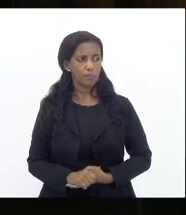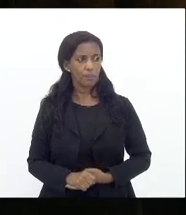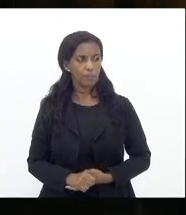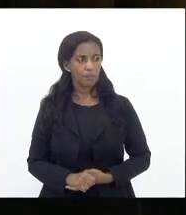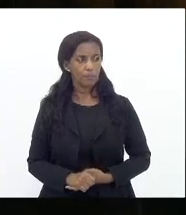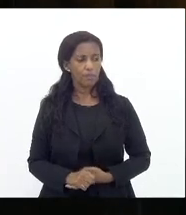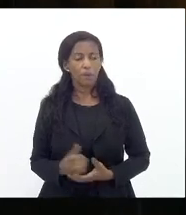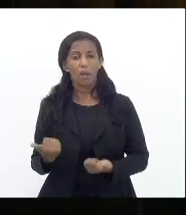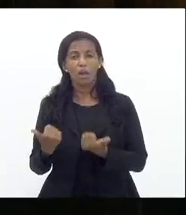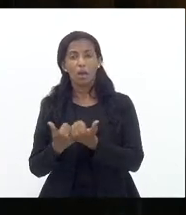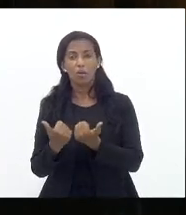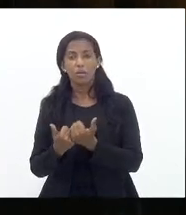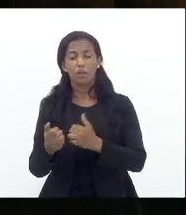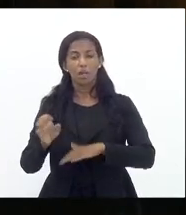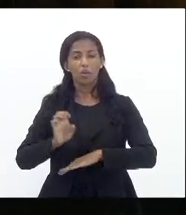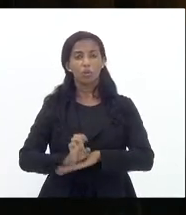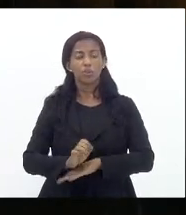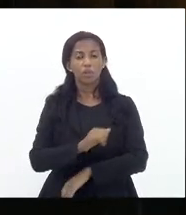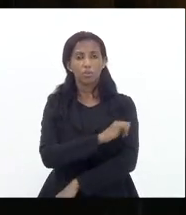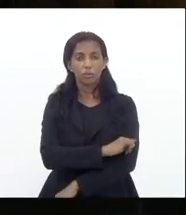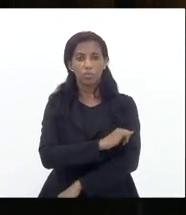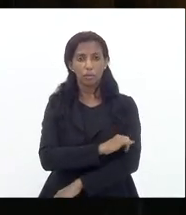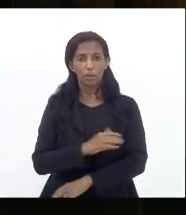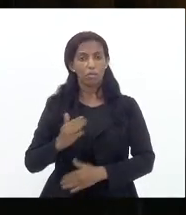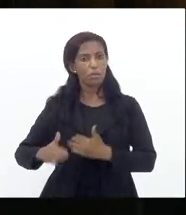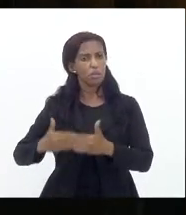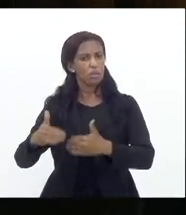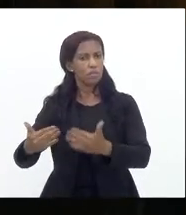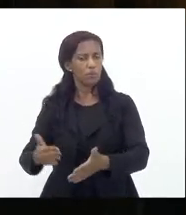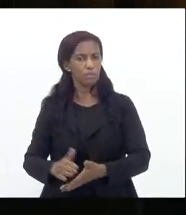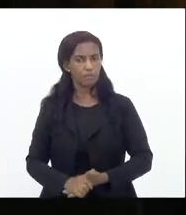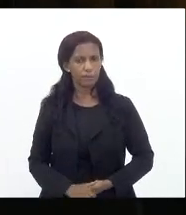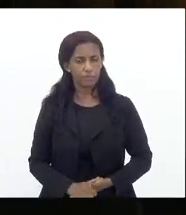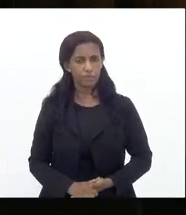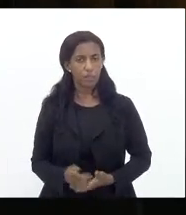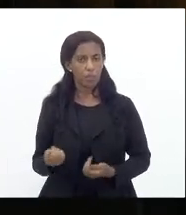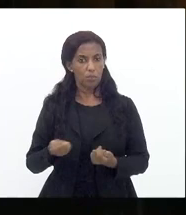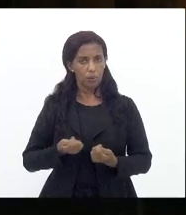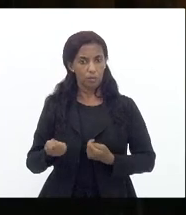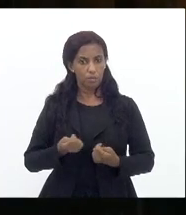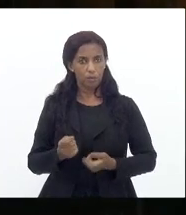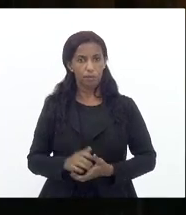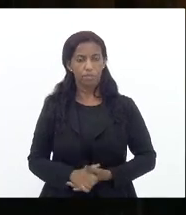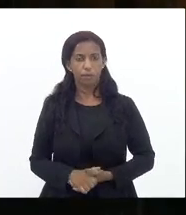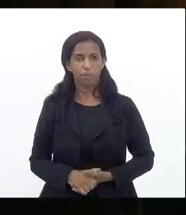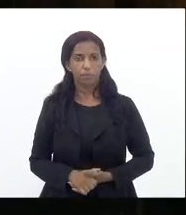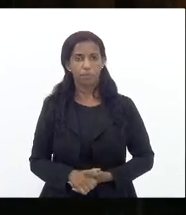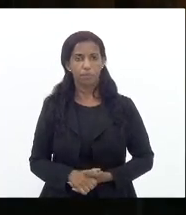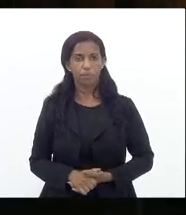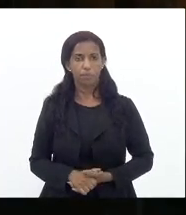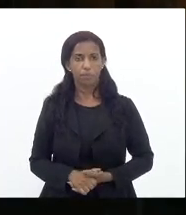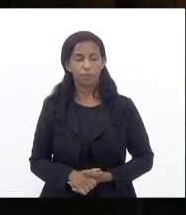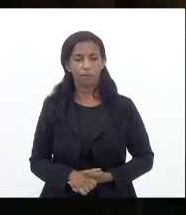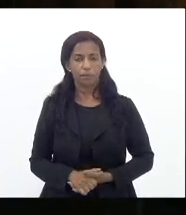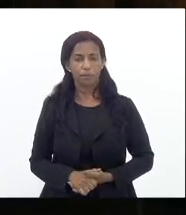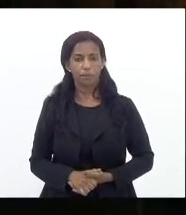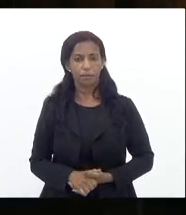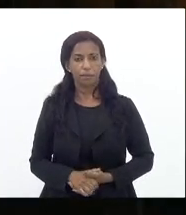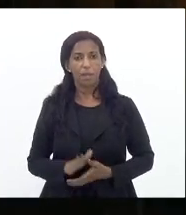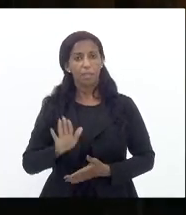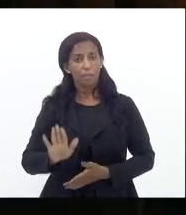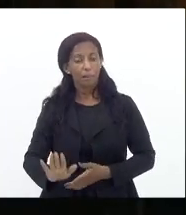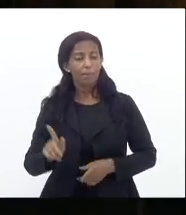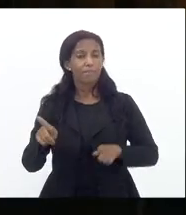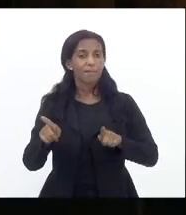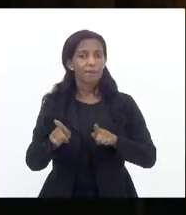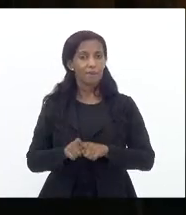auxiliar o estado do Rio de Janeiro nesse desenvolvimento econômico mas mais do que